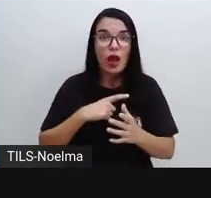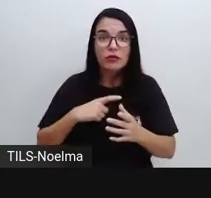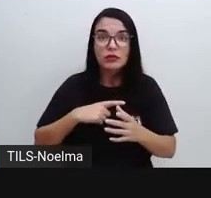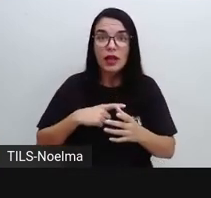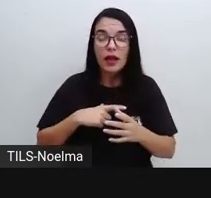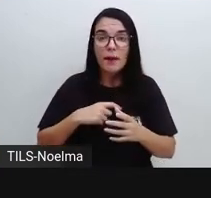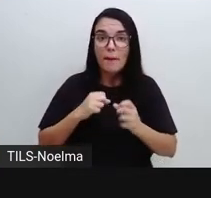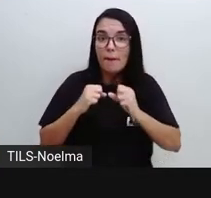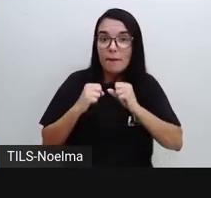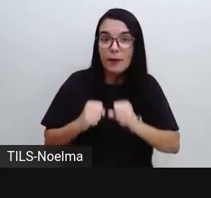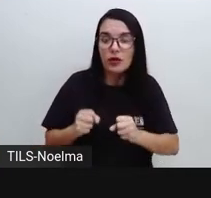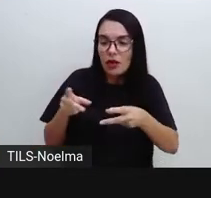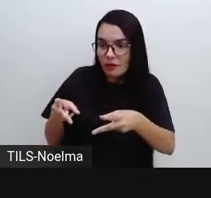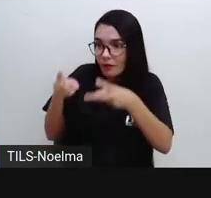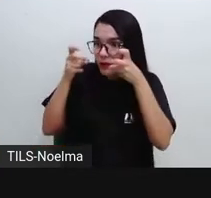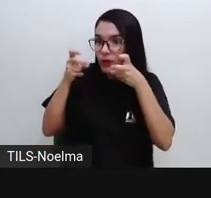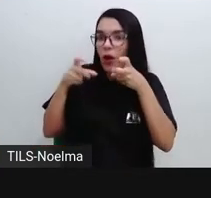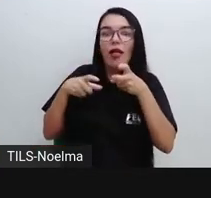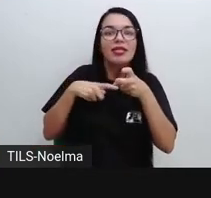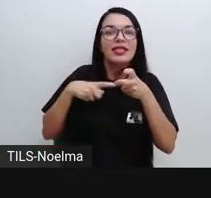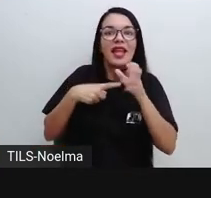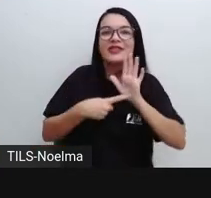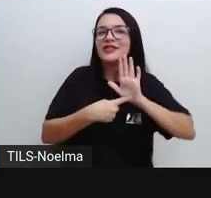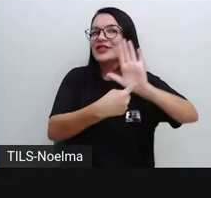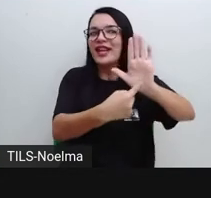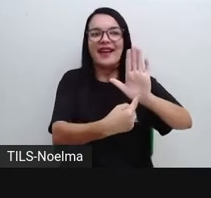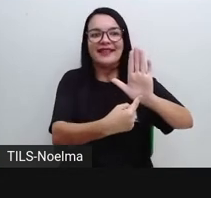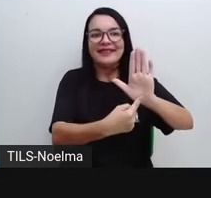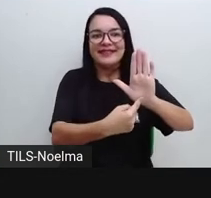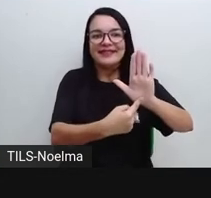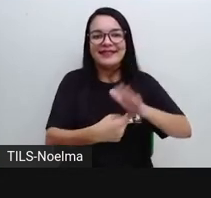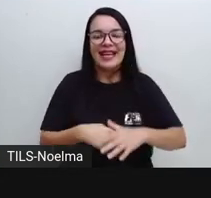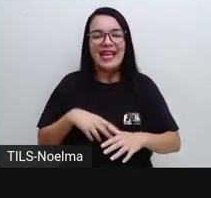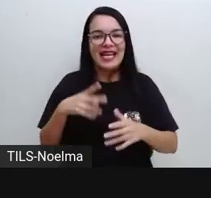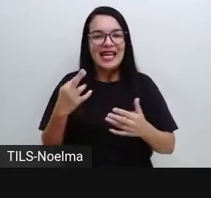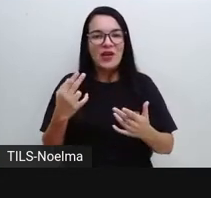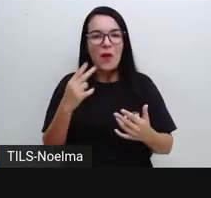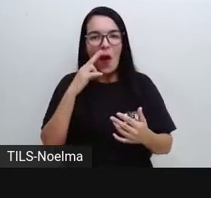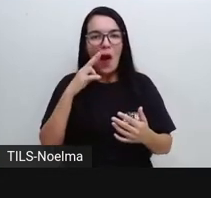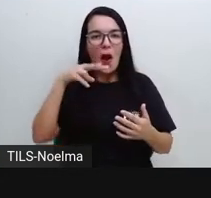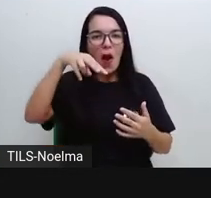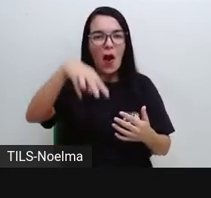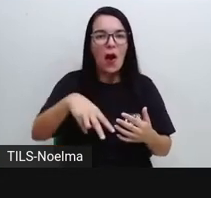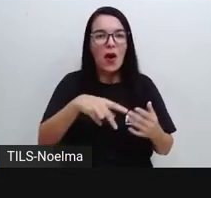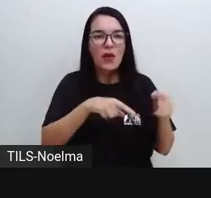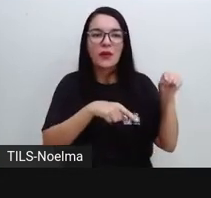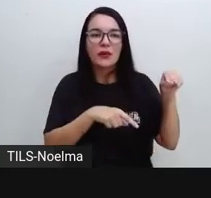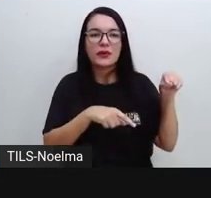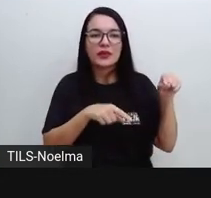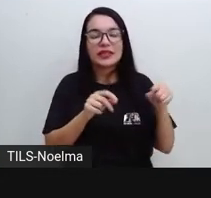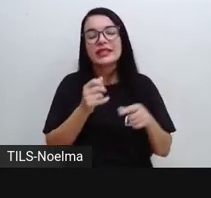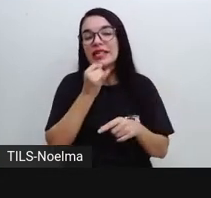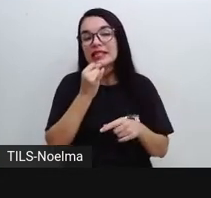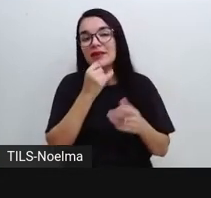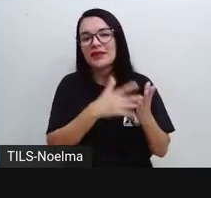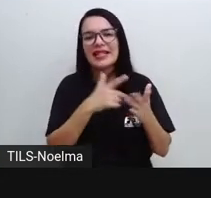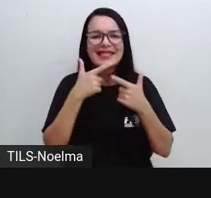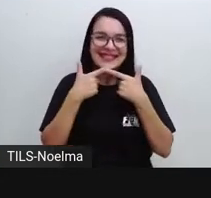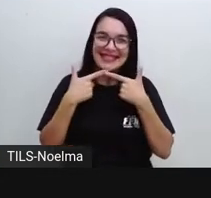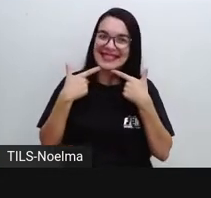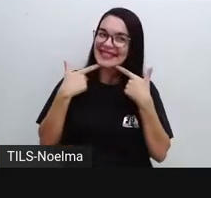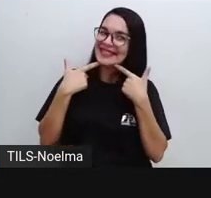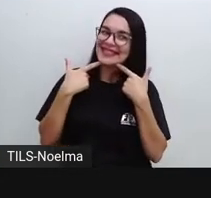pela visão vão ganhar aí destaque, certo? Tal qual nós temos aqui mais um outro exemplo. Sorria.